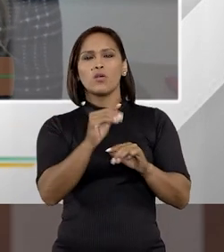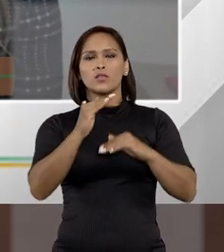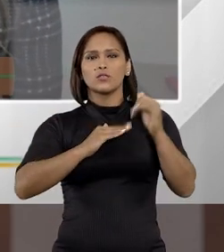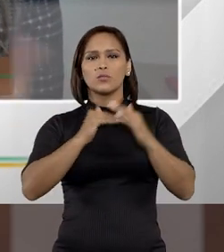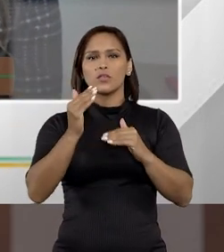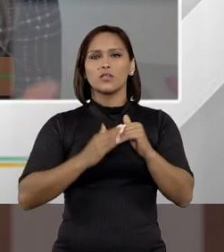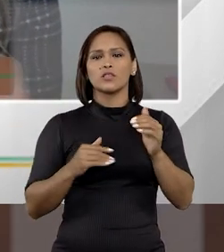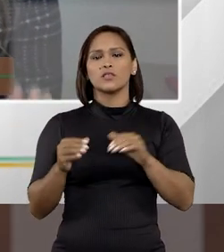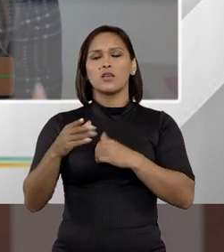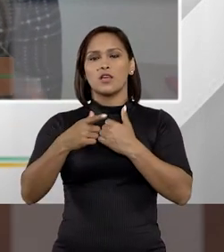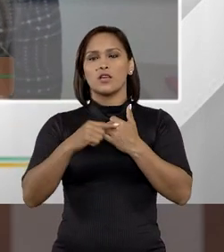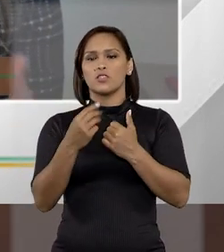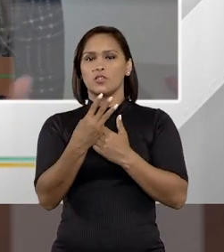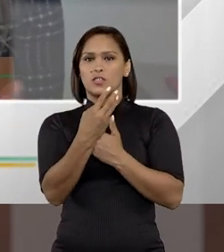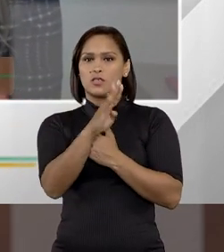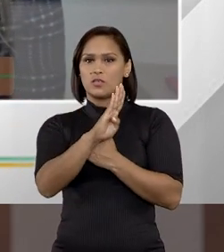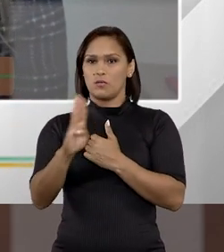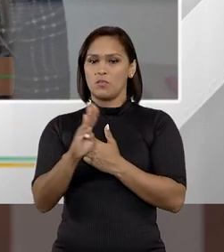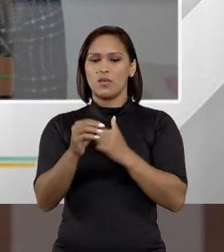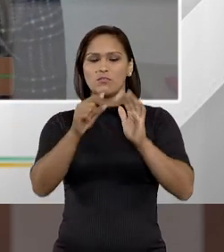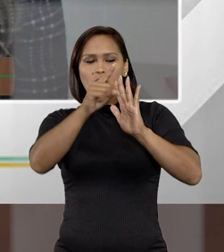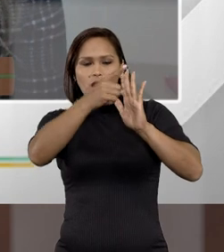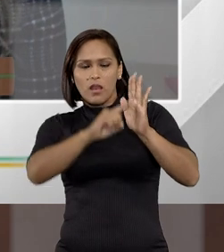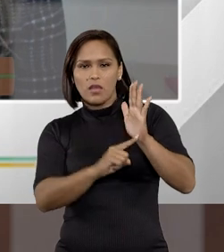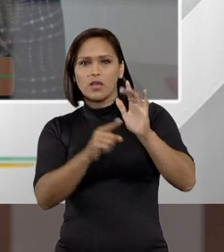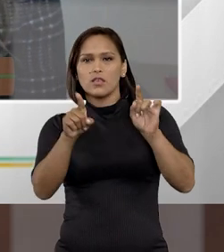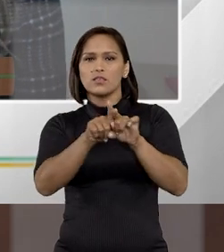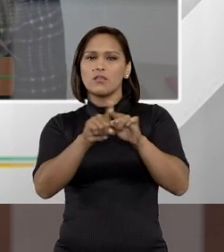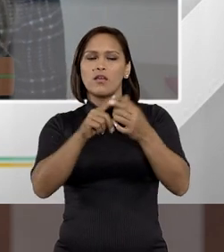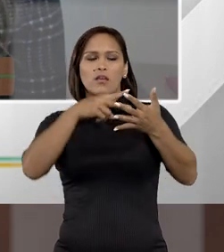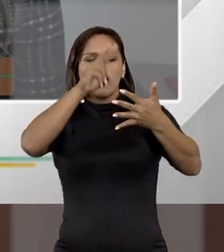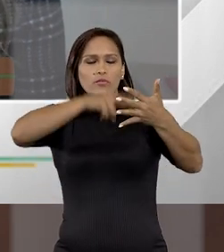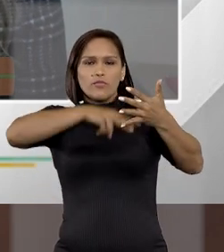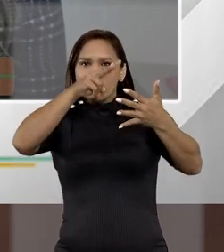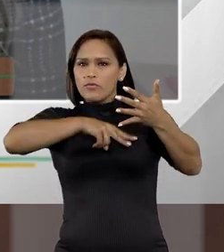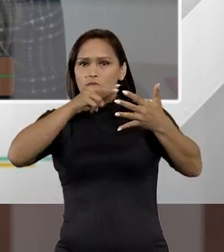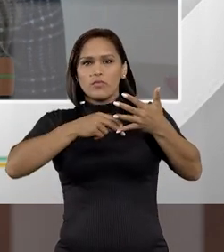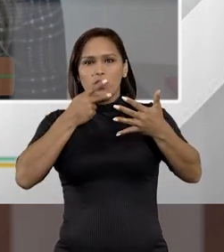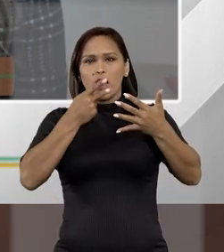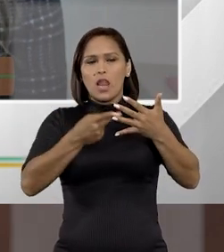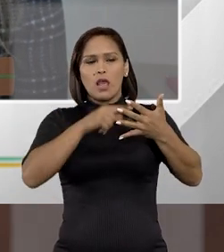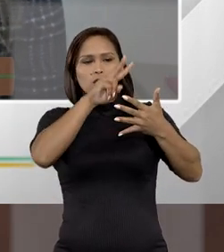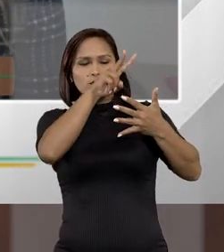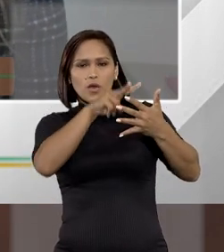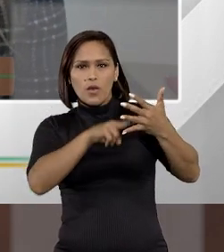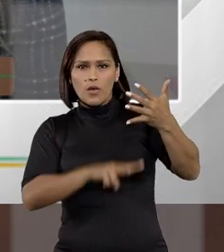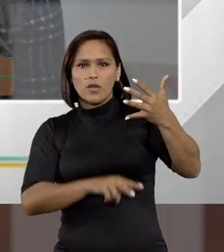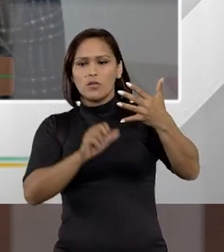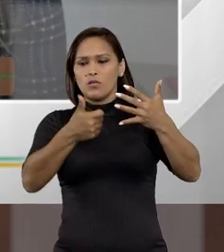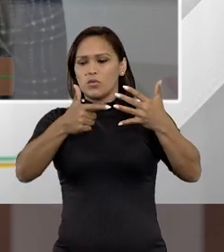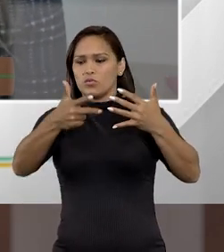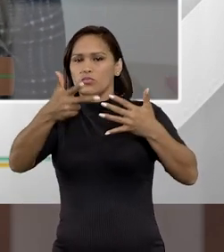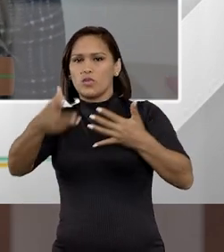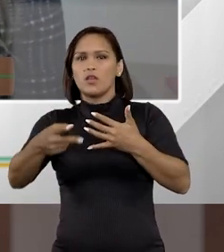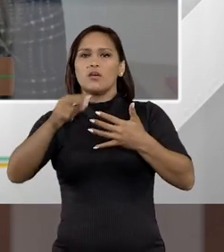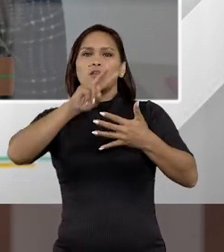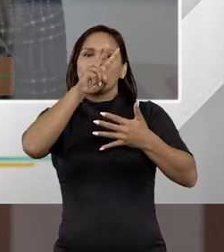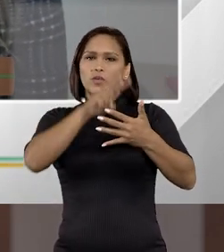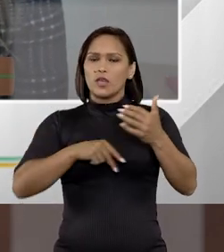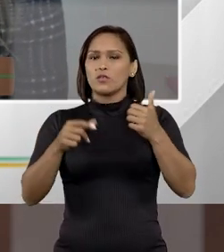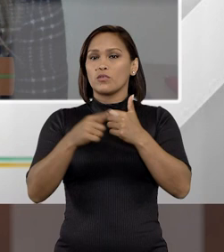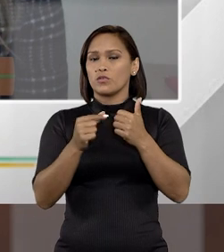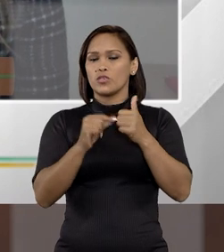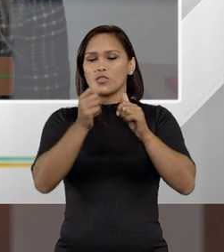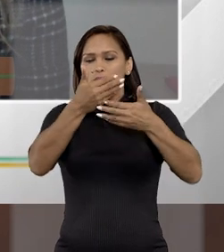seriam as competências. O artigo 3º B traz uma lista de competências, não vale a pena a gente ficar aqui falando uma por uma, porque a leitura